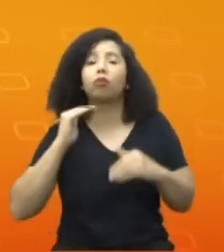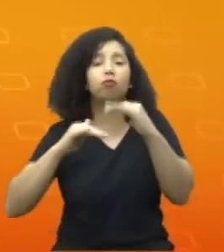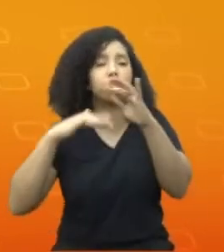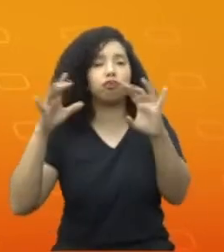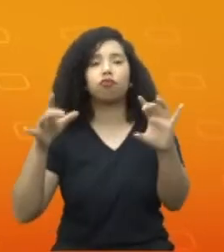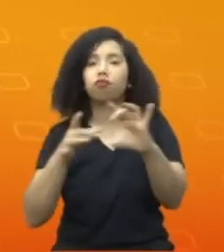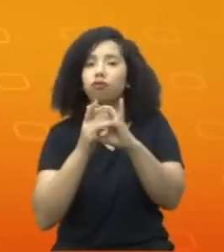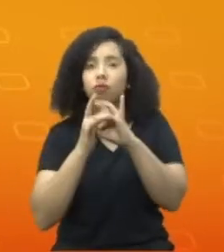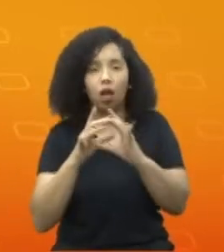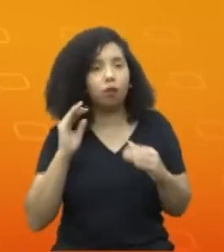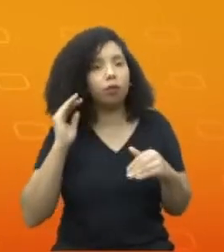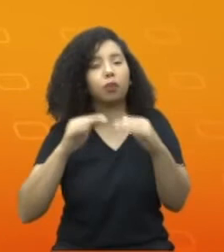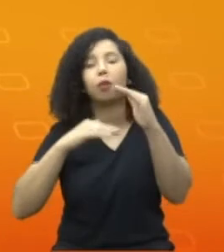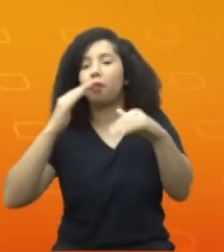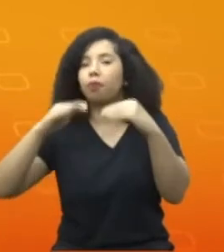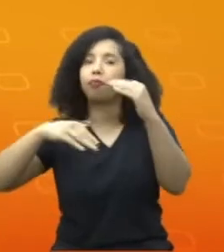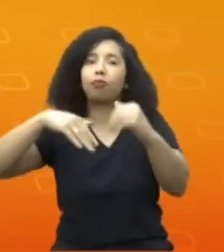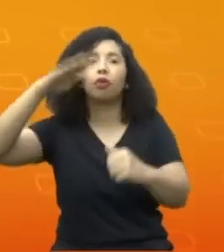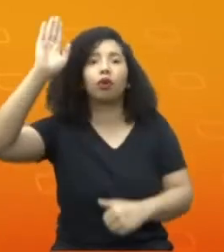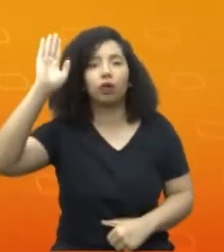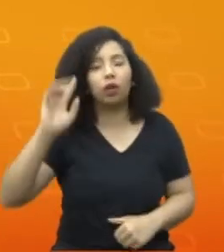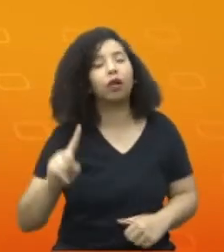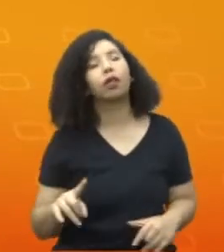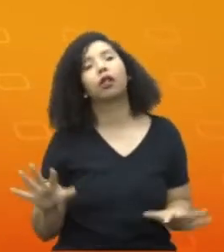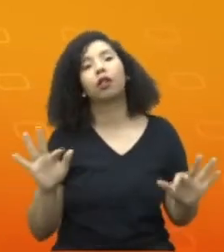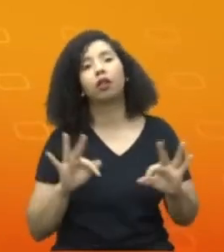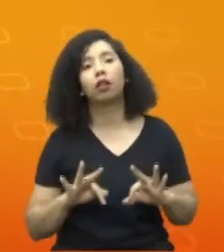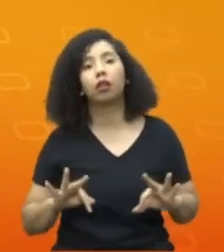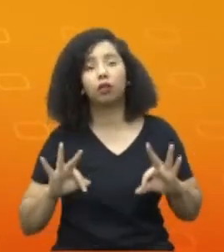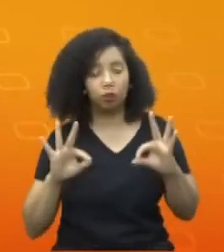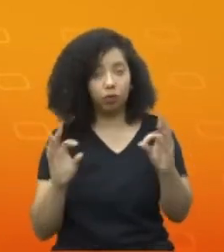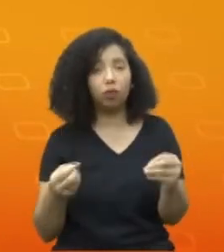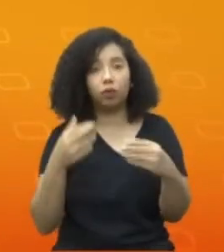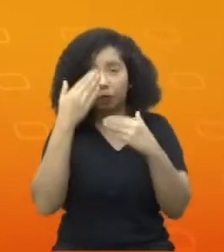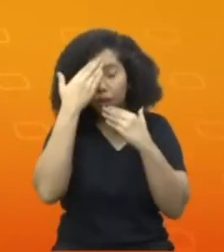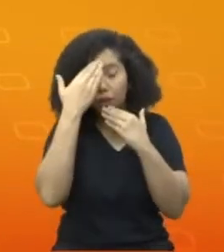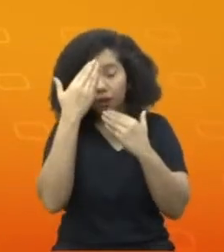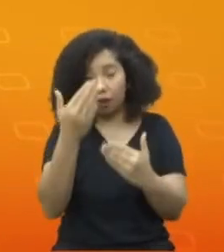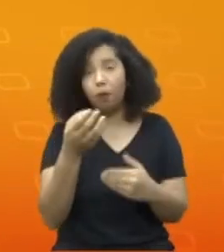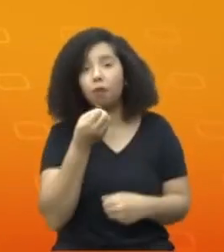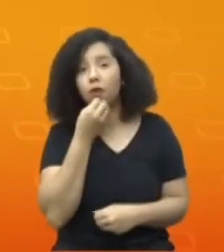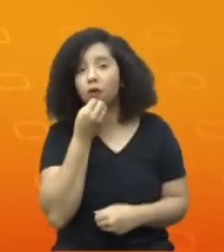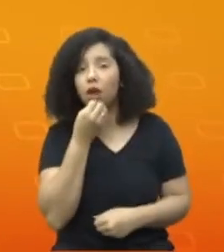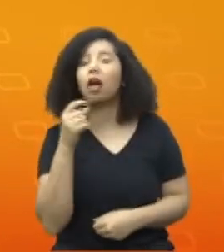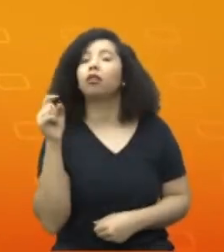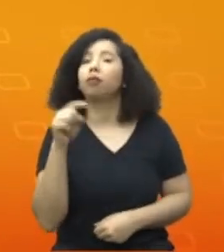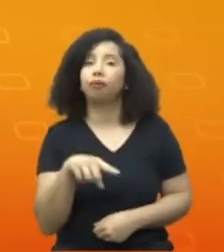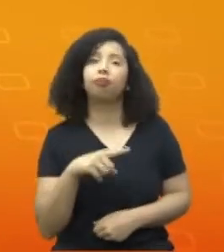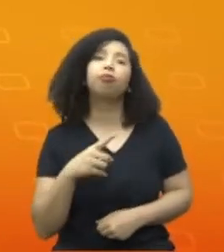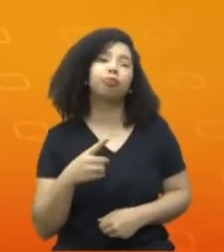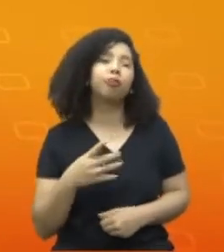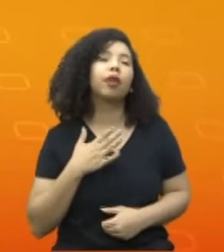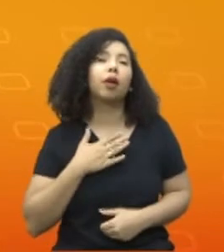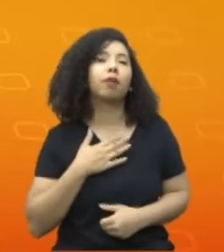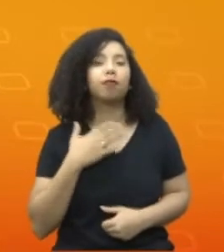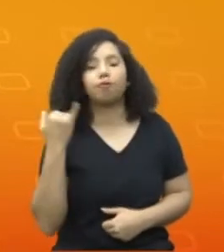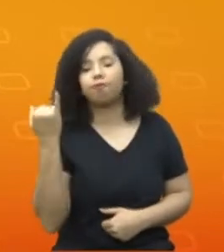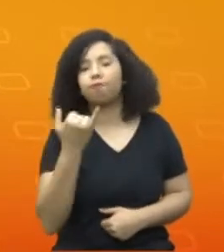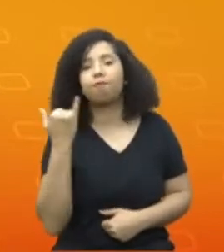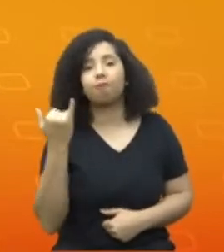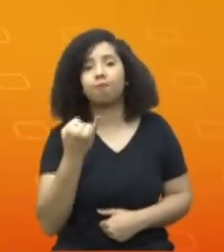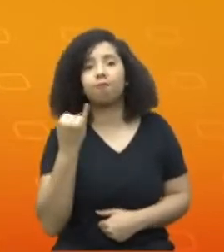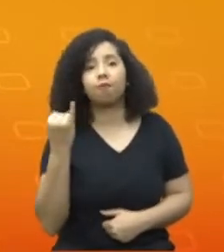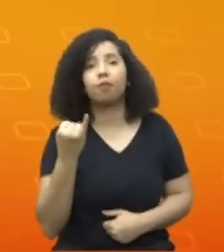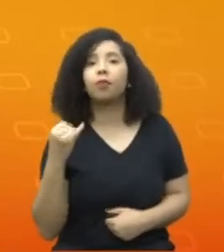e a gente evoluir cada vez mais. No mais, é agradecer a oportunidade riquíssima de estar aqui, acho que para mim foi muito importante poder falar um